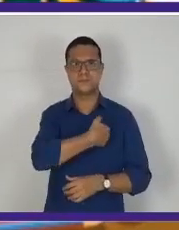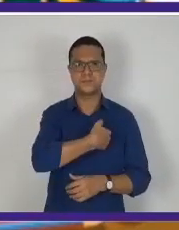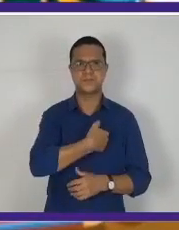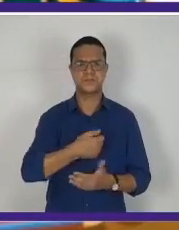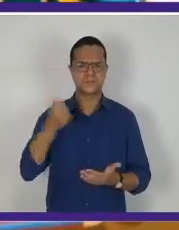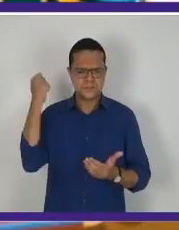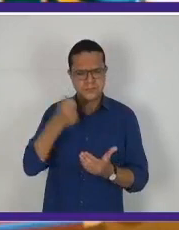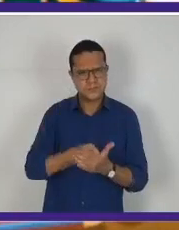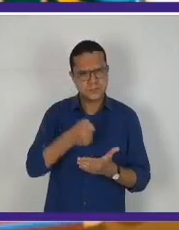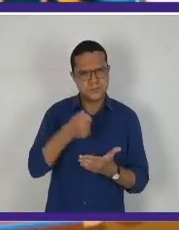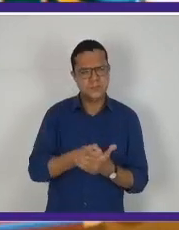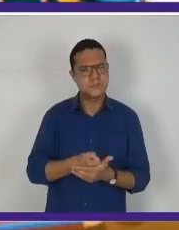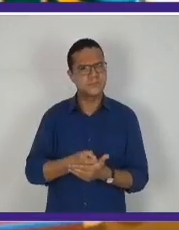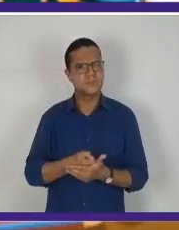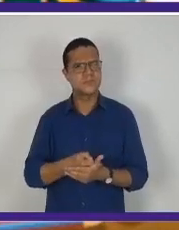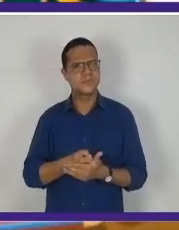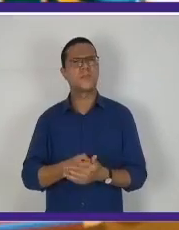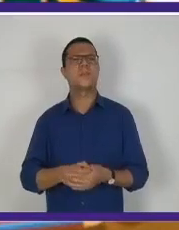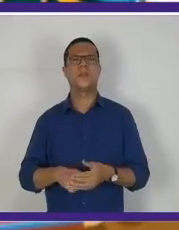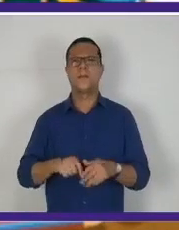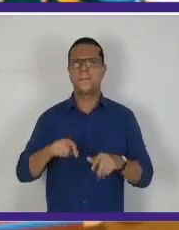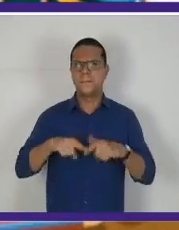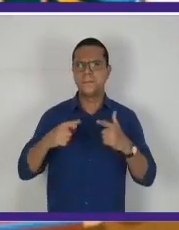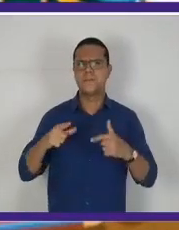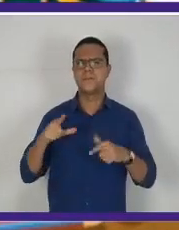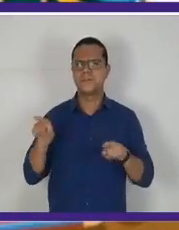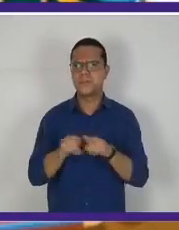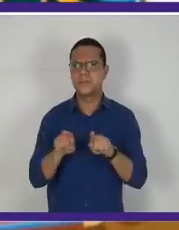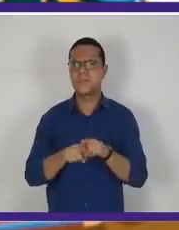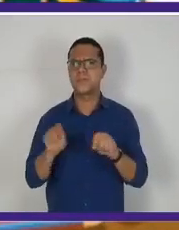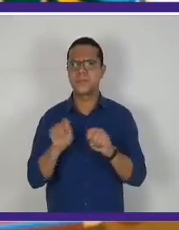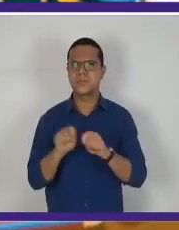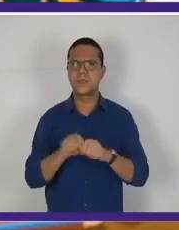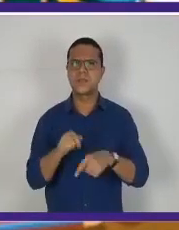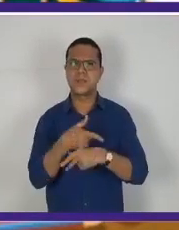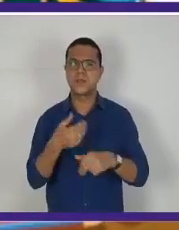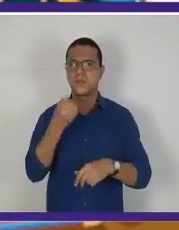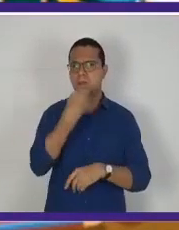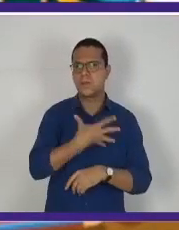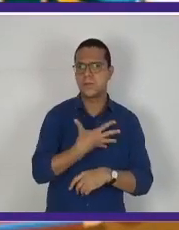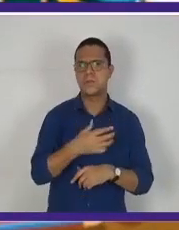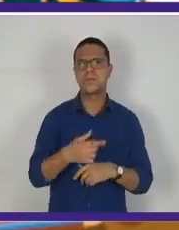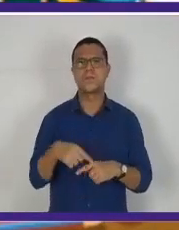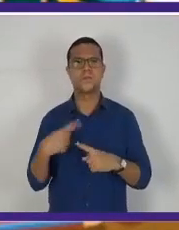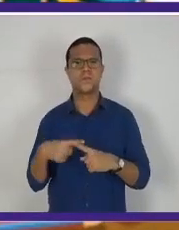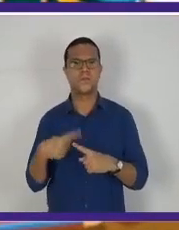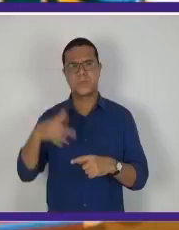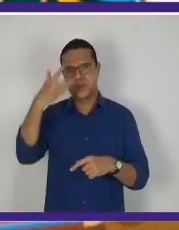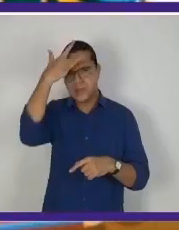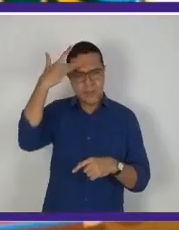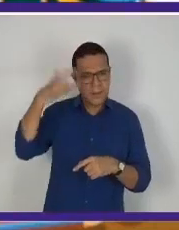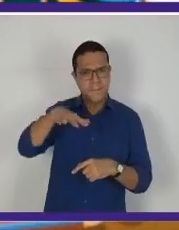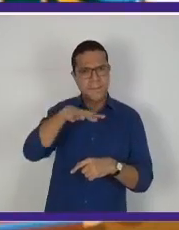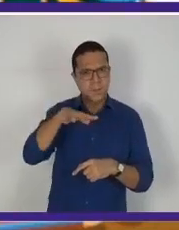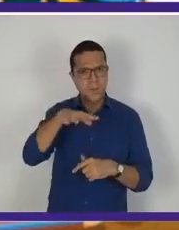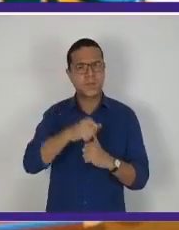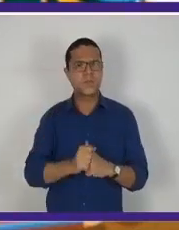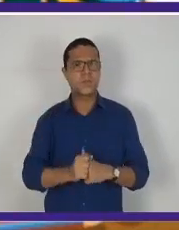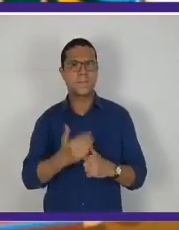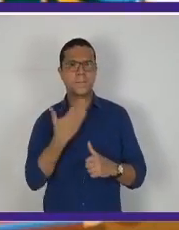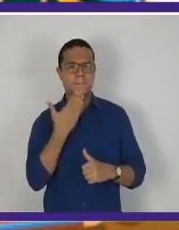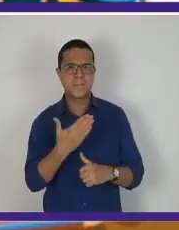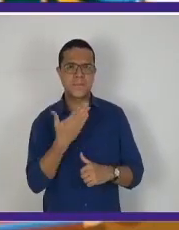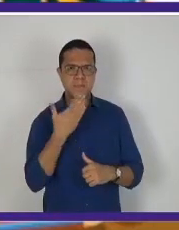alguns benefícios promovidos por Getúlio Vargas, principalmente atendendo as reivindicações das classes